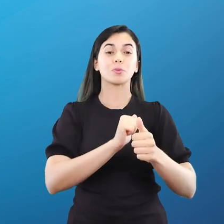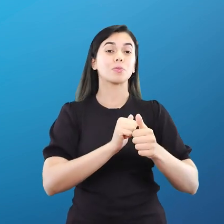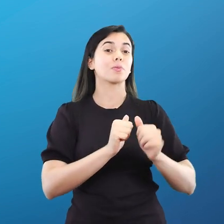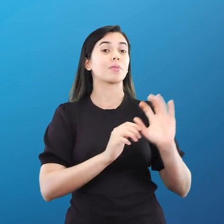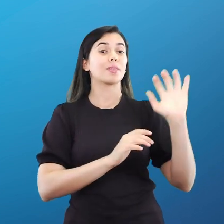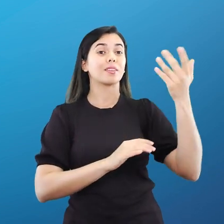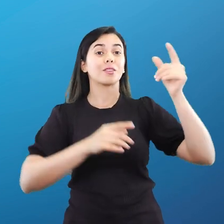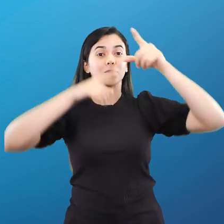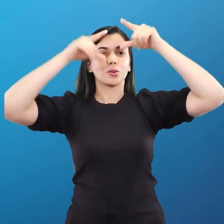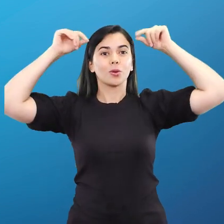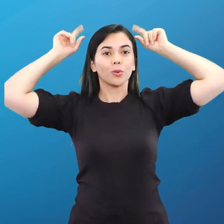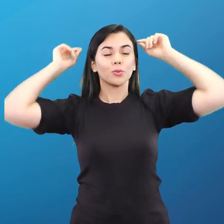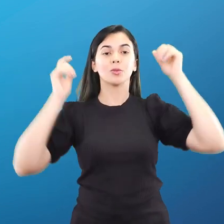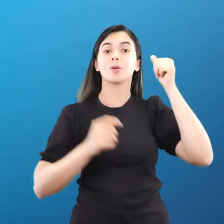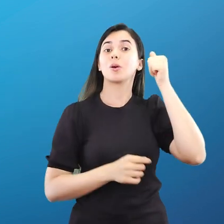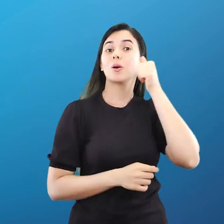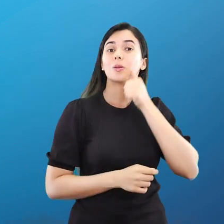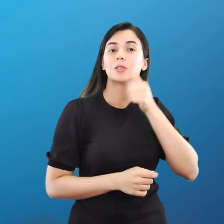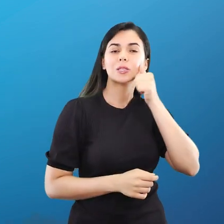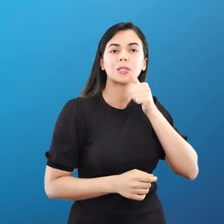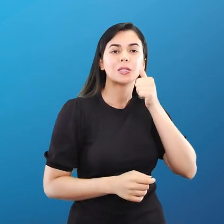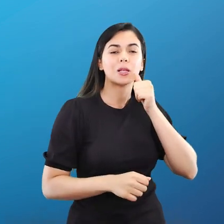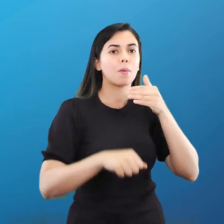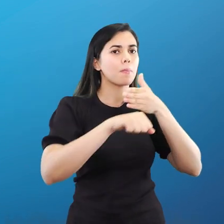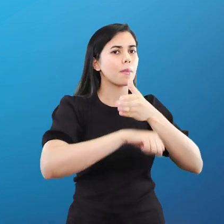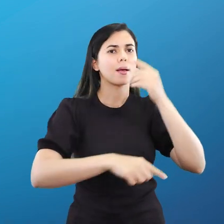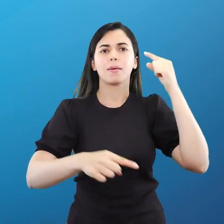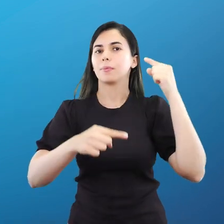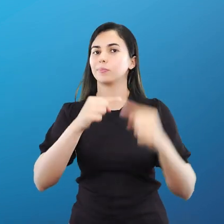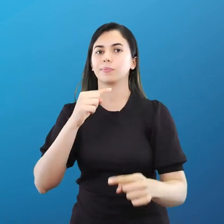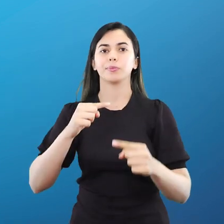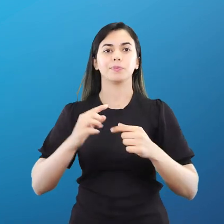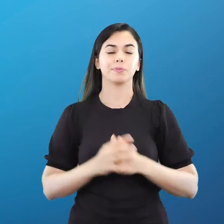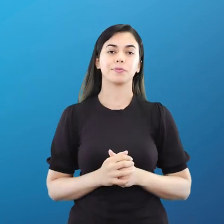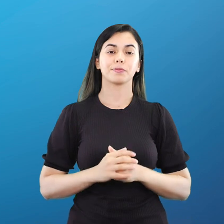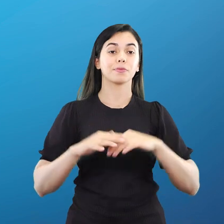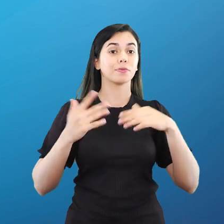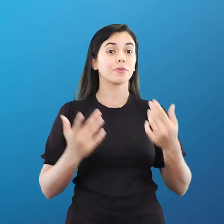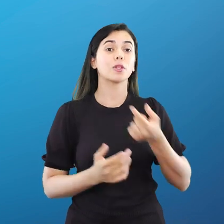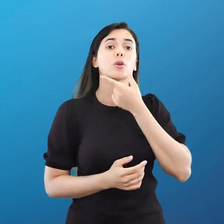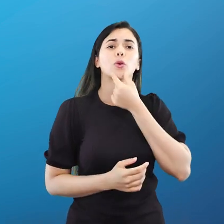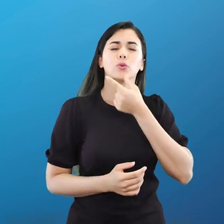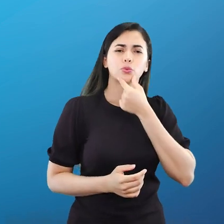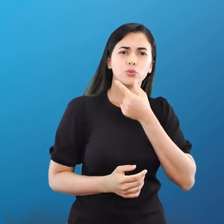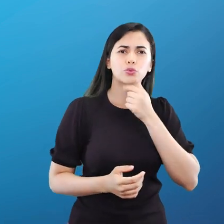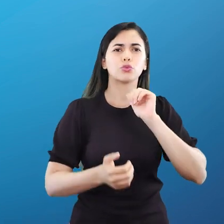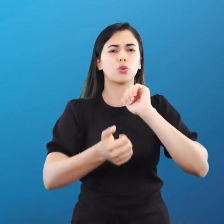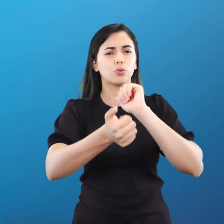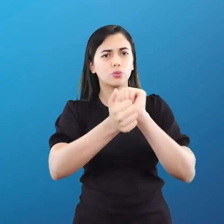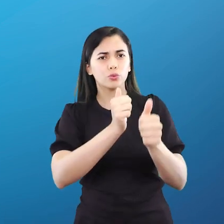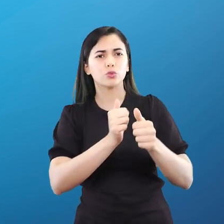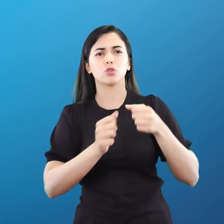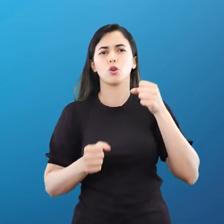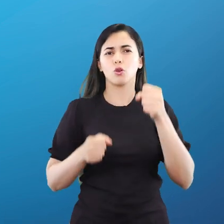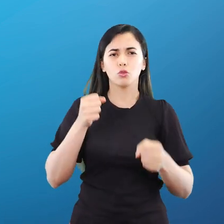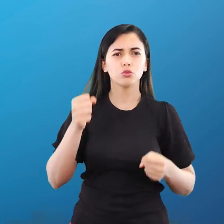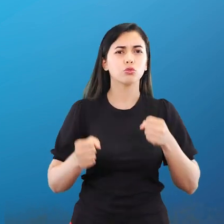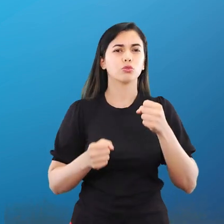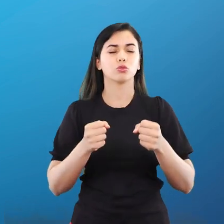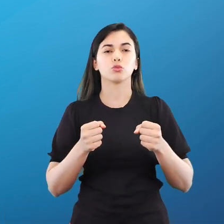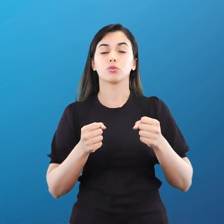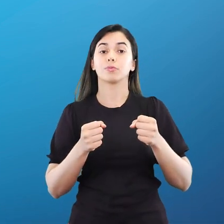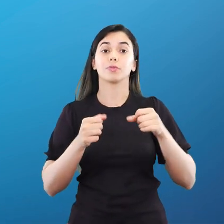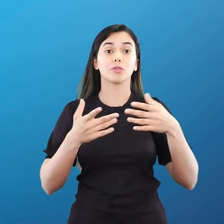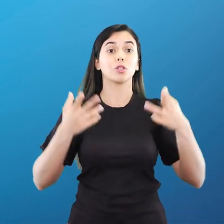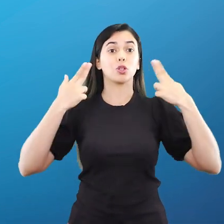Grécia, as mulheres não participavam e os homens, eles faziam as provas, corriam, tudo,